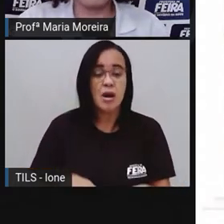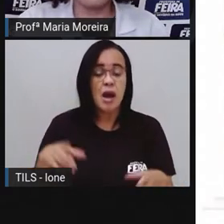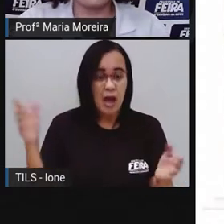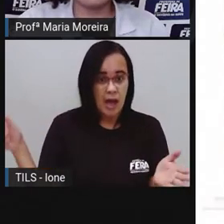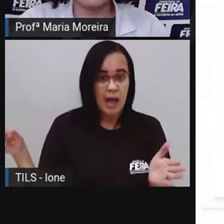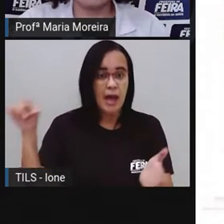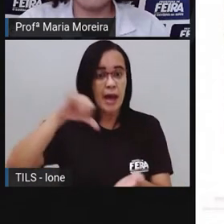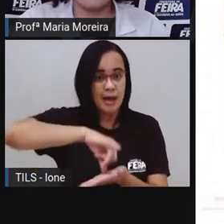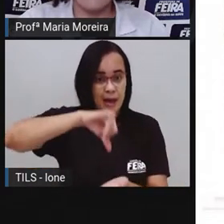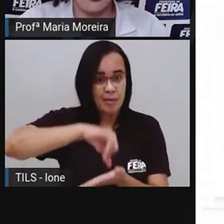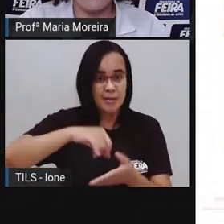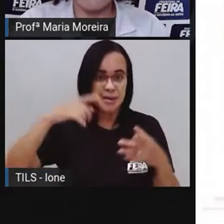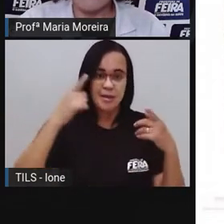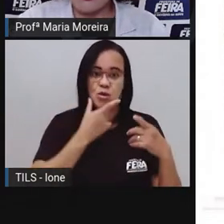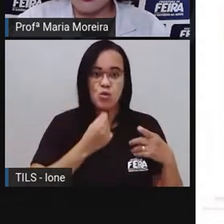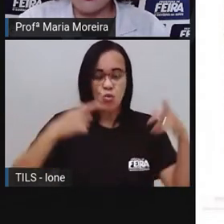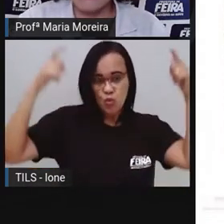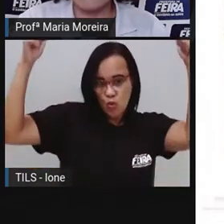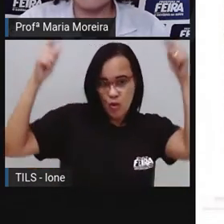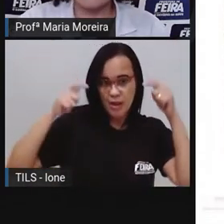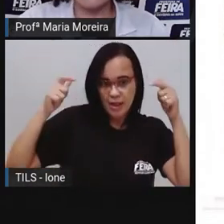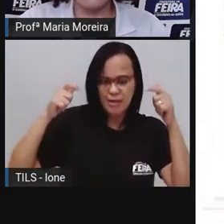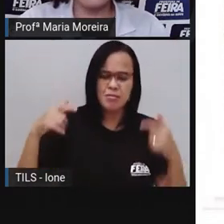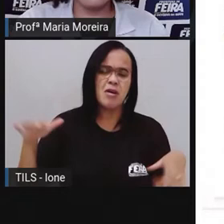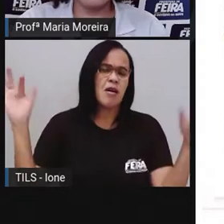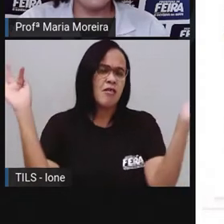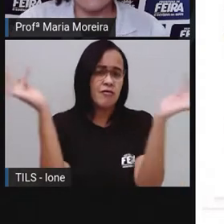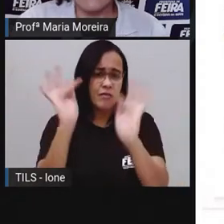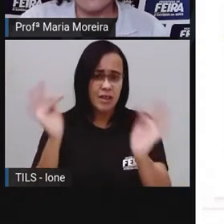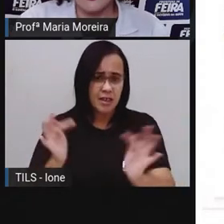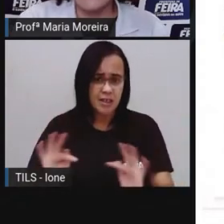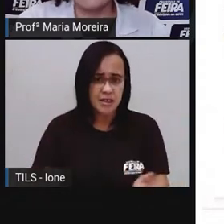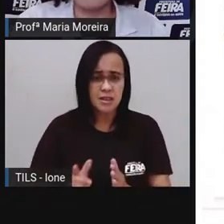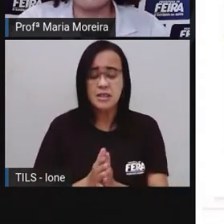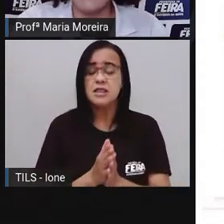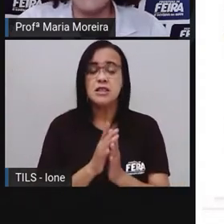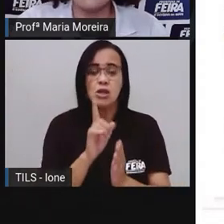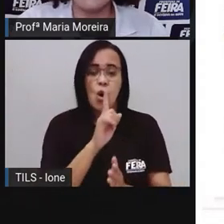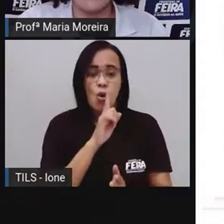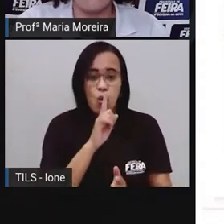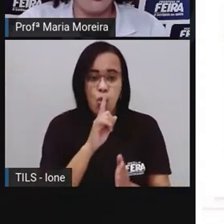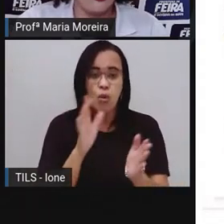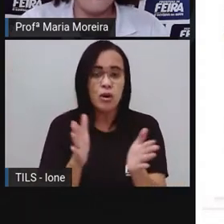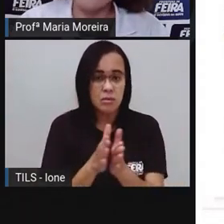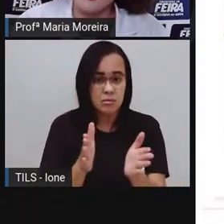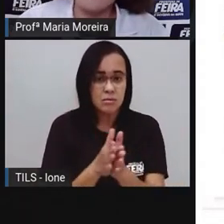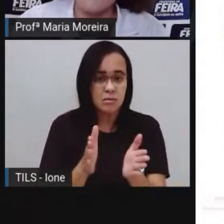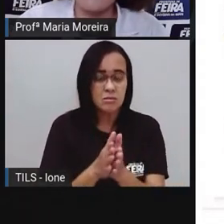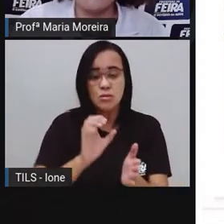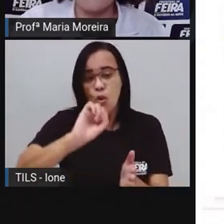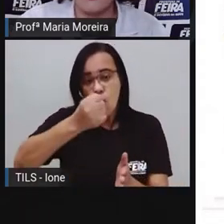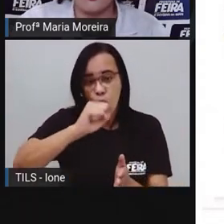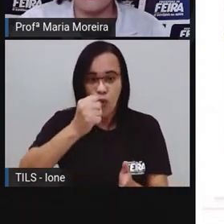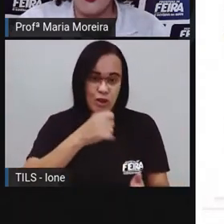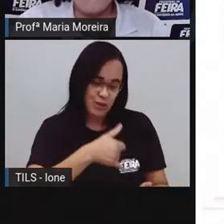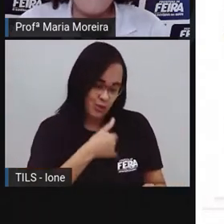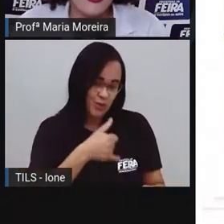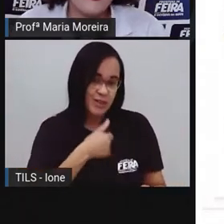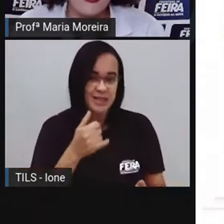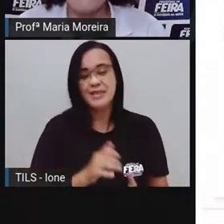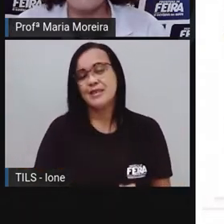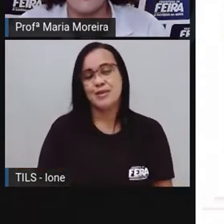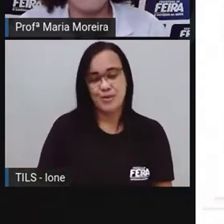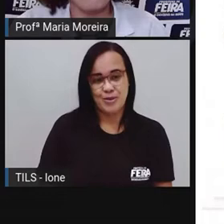Feliz aniversário. Oito anos. Quem me dera ter agora um cavalo de vento,